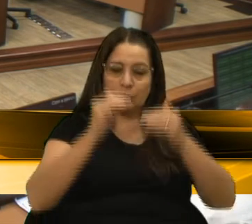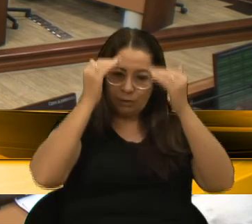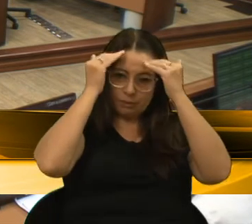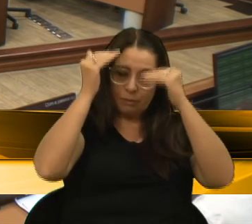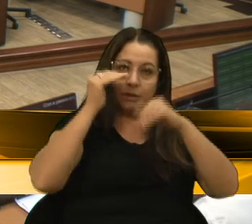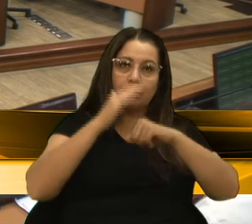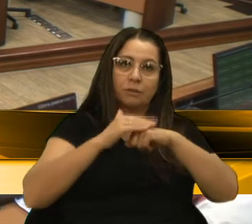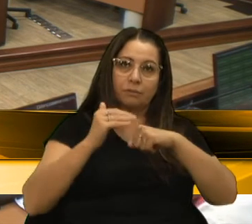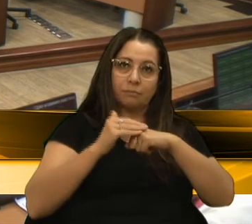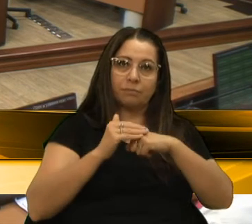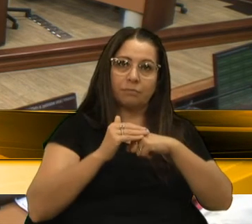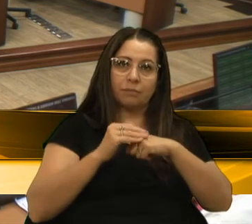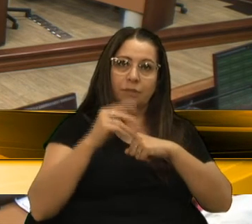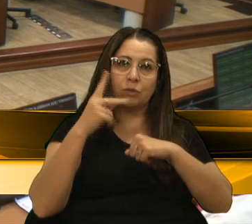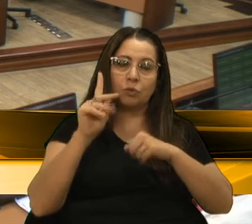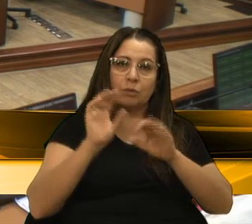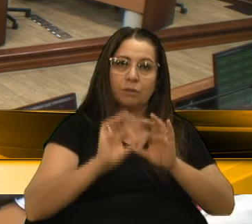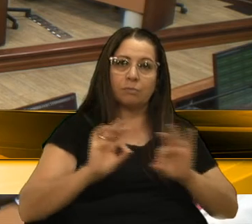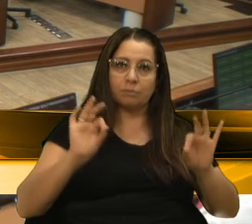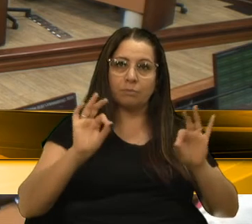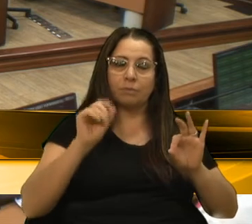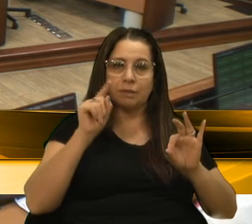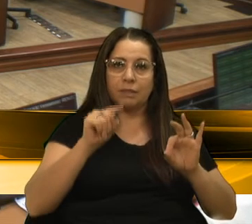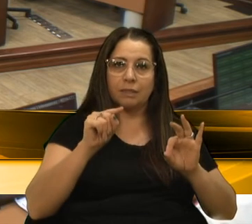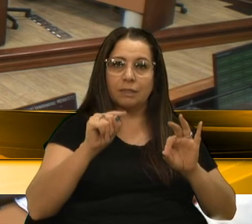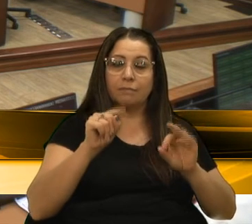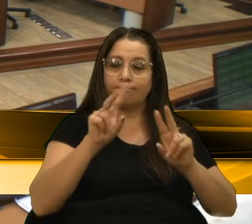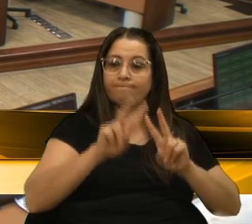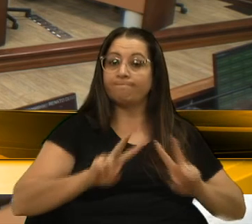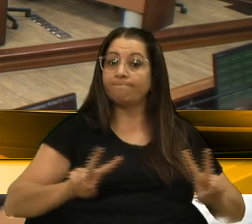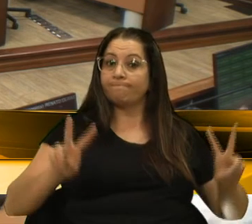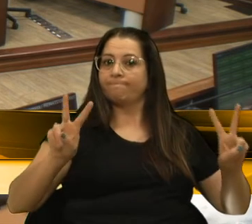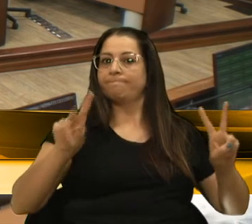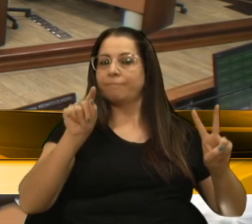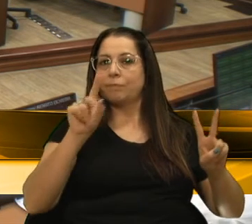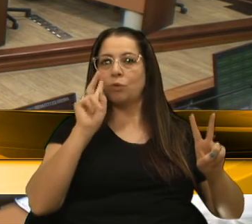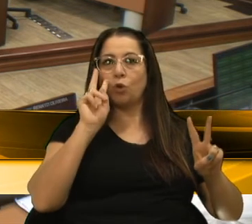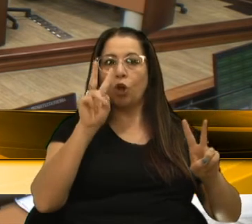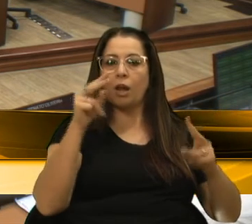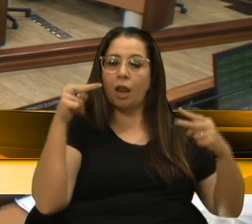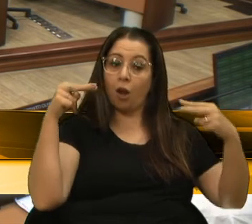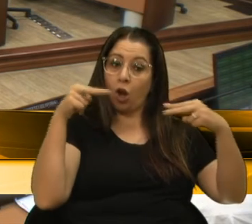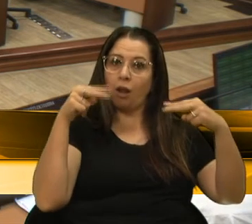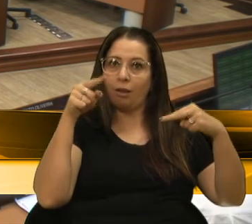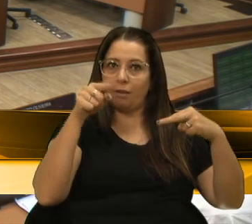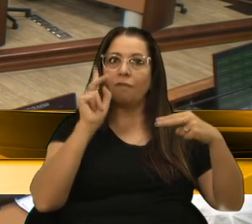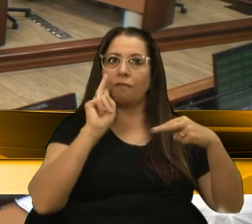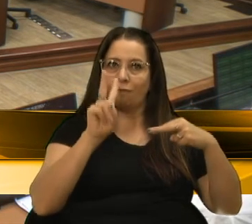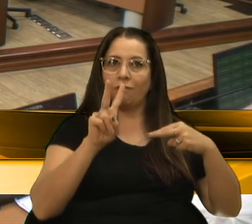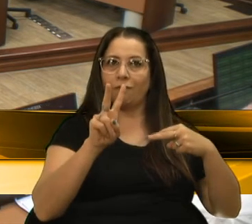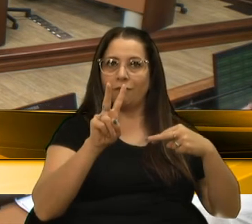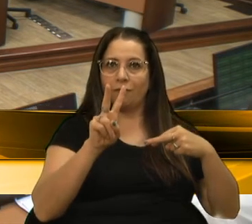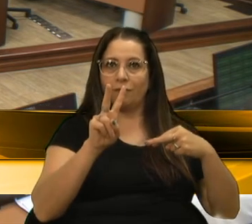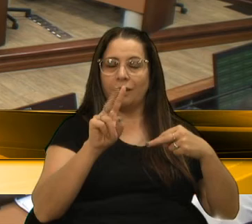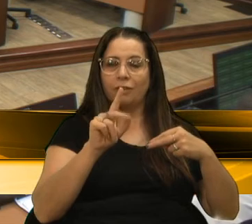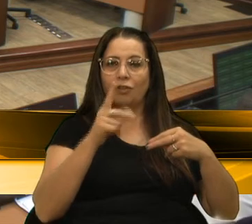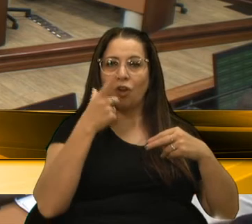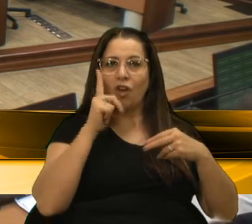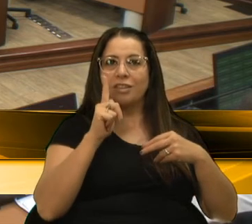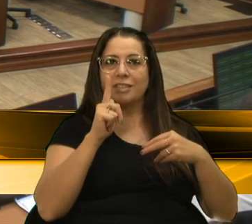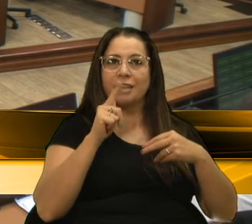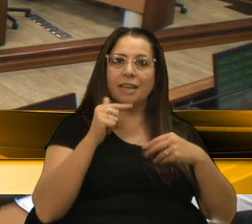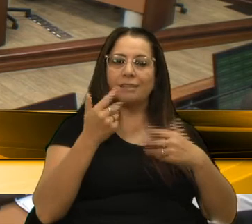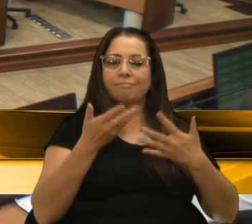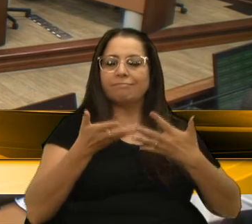carinho, e a sua simplicidade, ela é visível, é só olhar nos olhos, e o senhor já, já conquista a gente. Então,